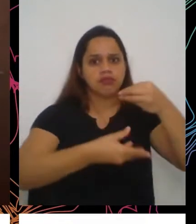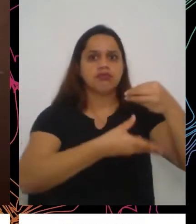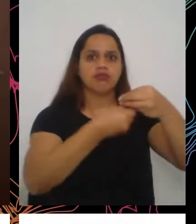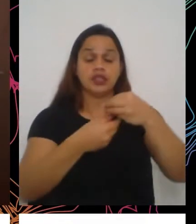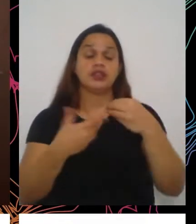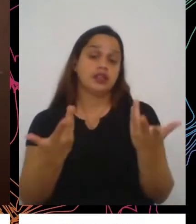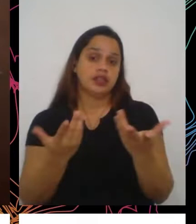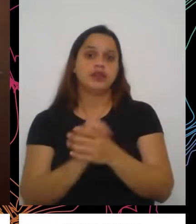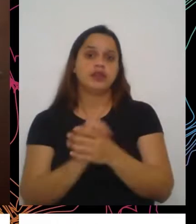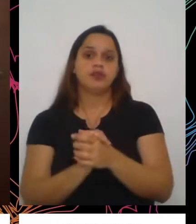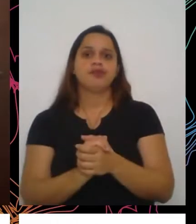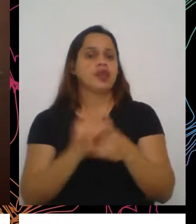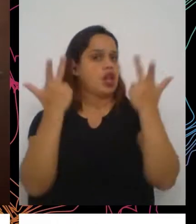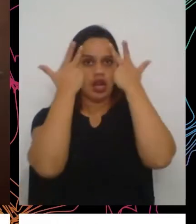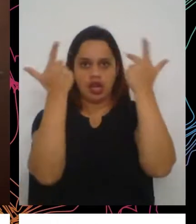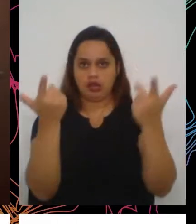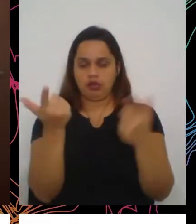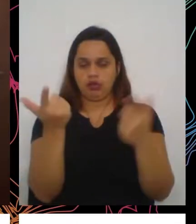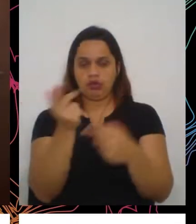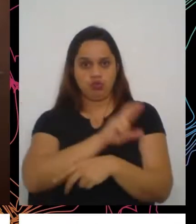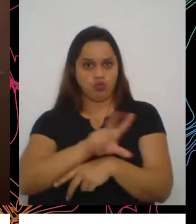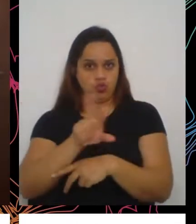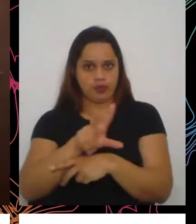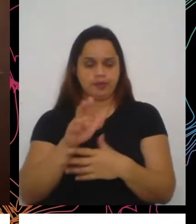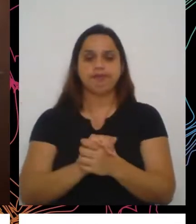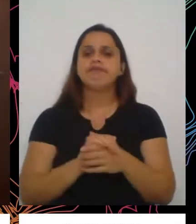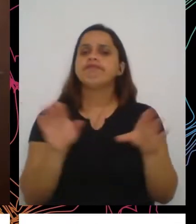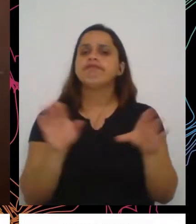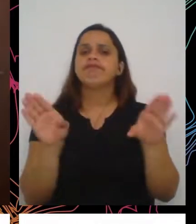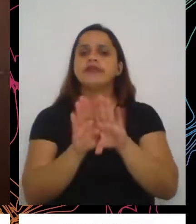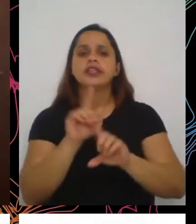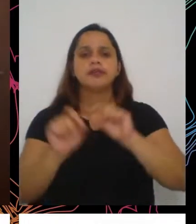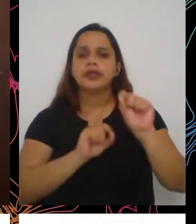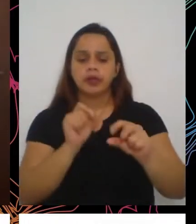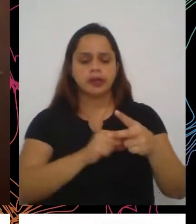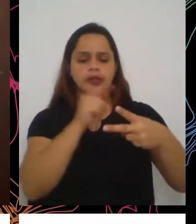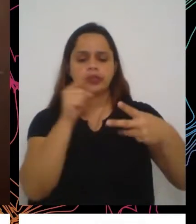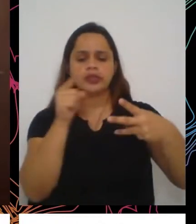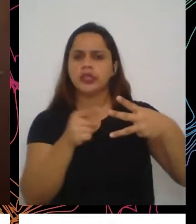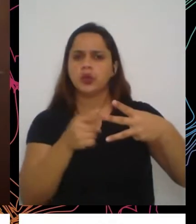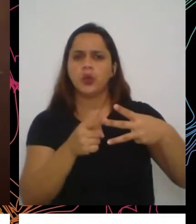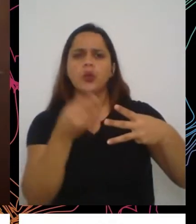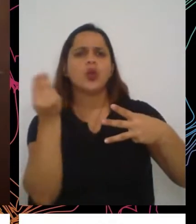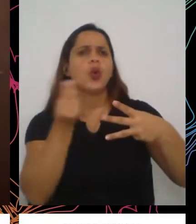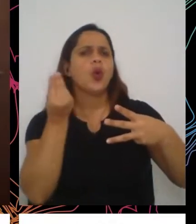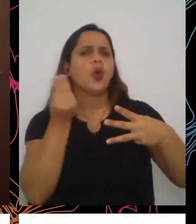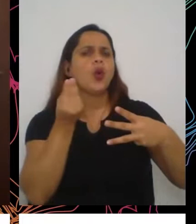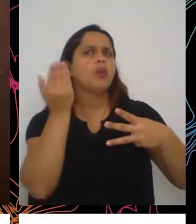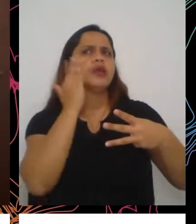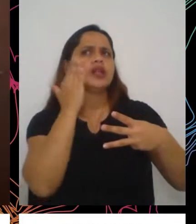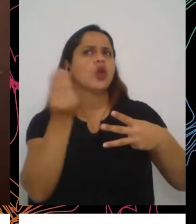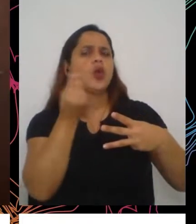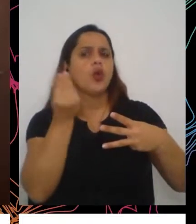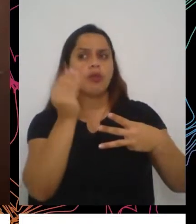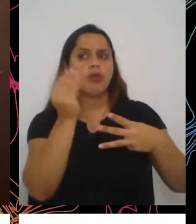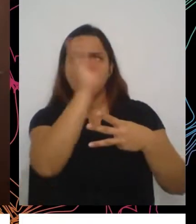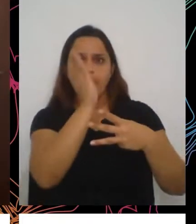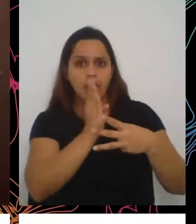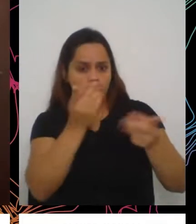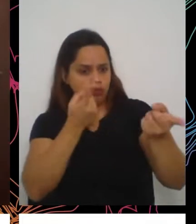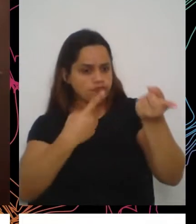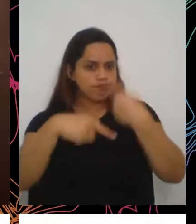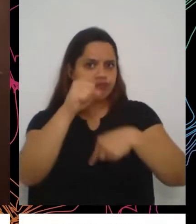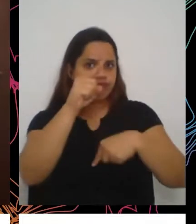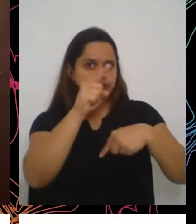não é natural. Segundo, talvez entender as causas, né, como que o Brasil saiu do mapa da fome, para entender por que que ele